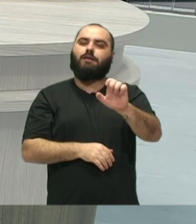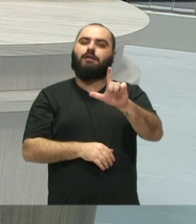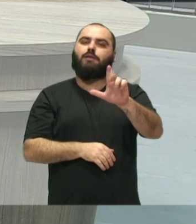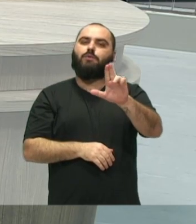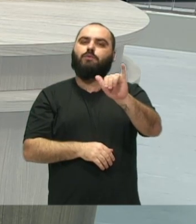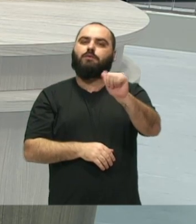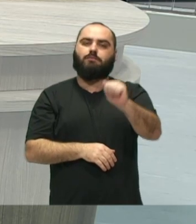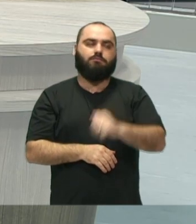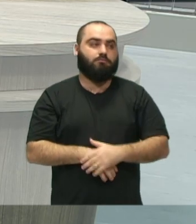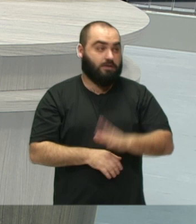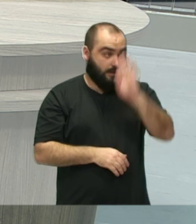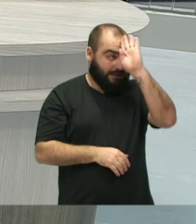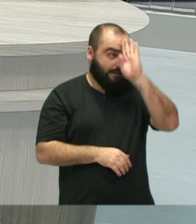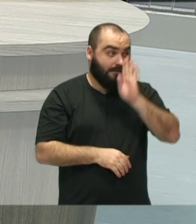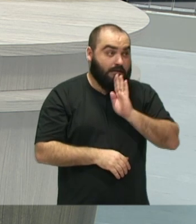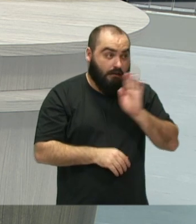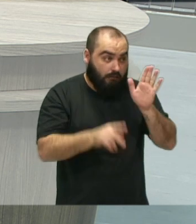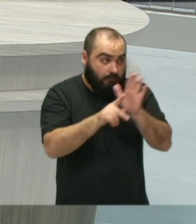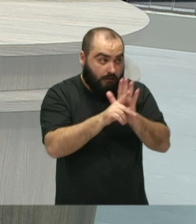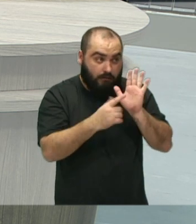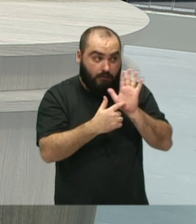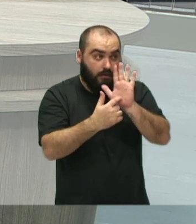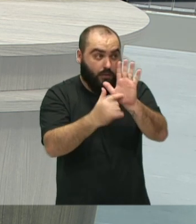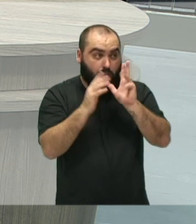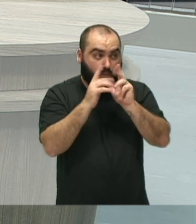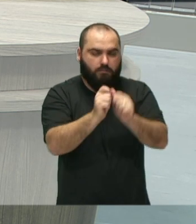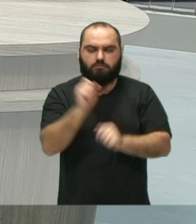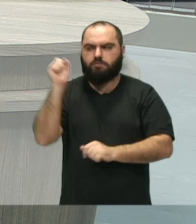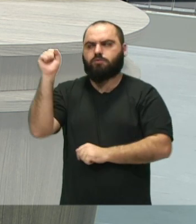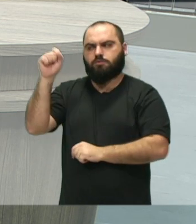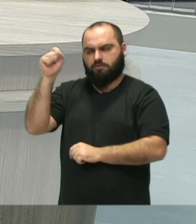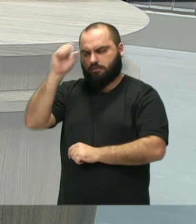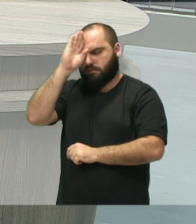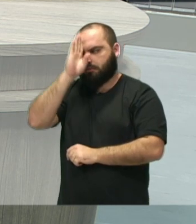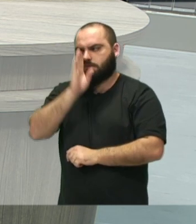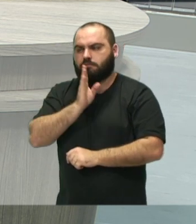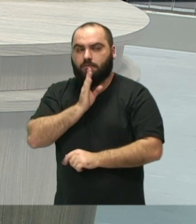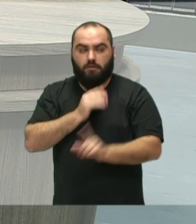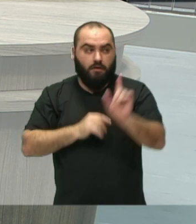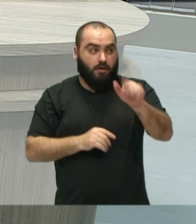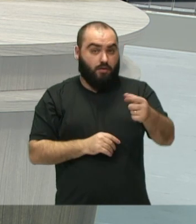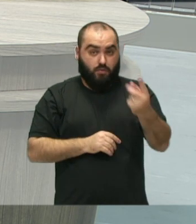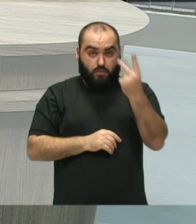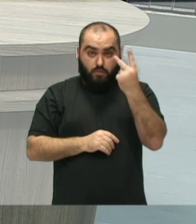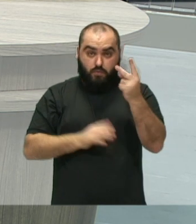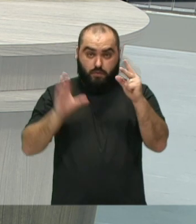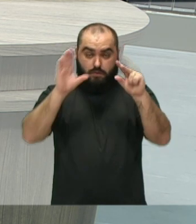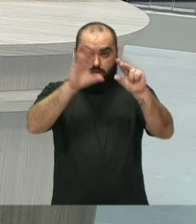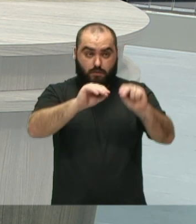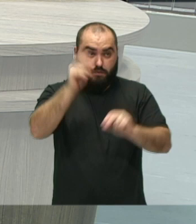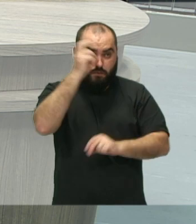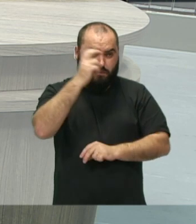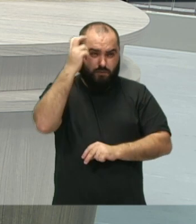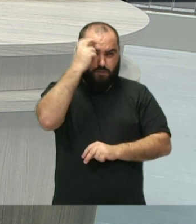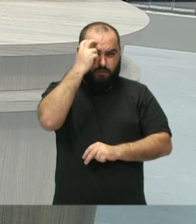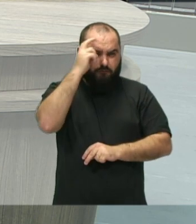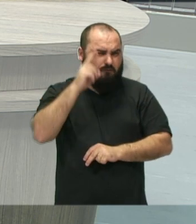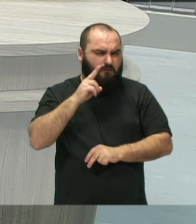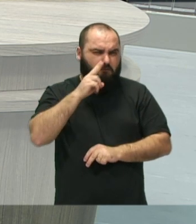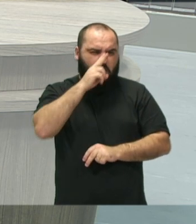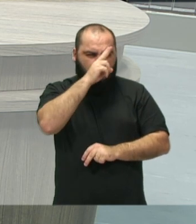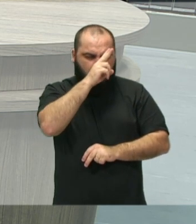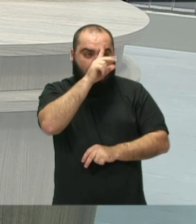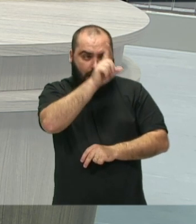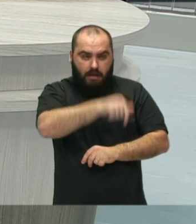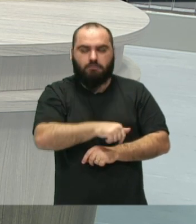Gratuito também em todas as apresentações. E ali vai, e serão, são duas noites culturais de intensa programação, né? Isso,